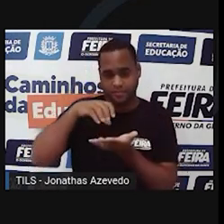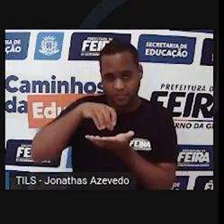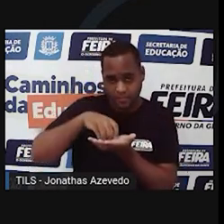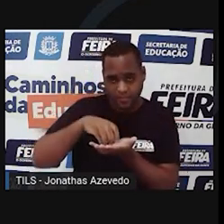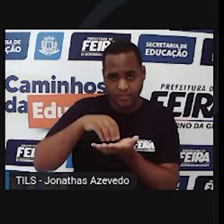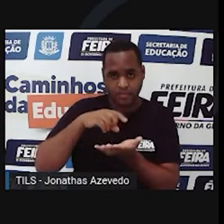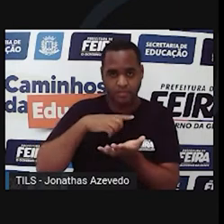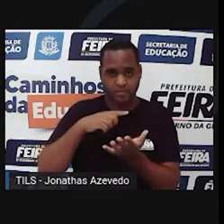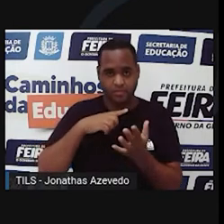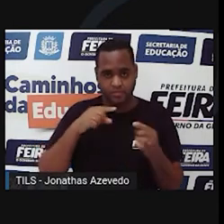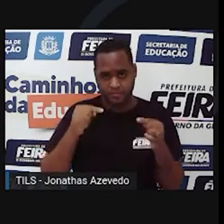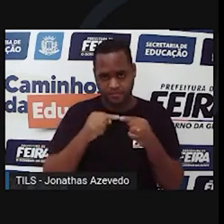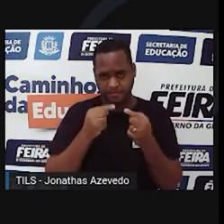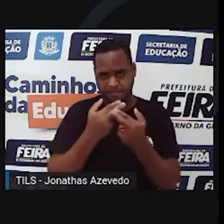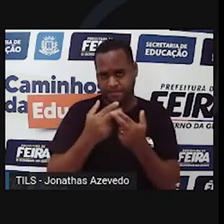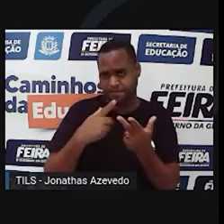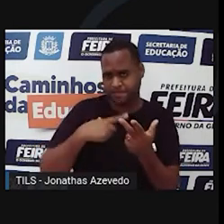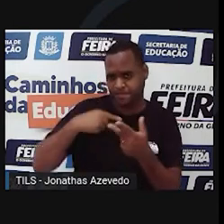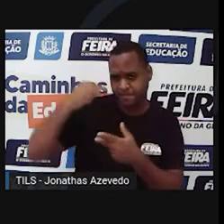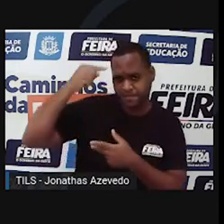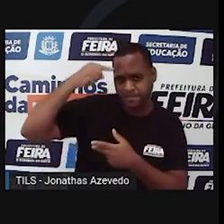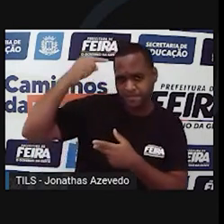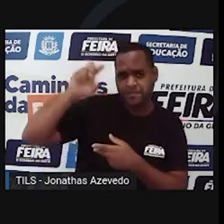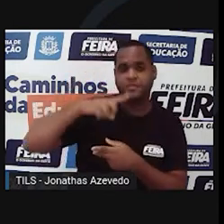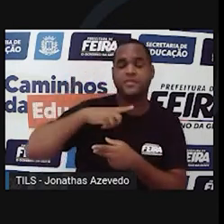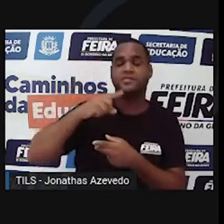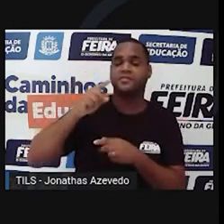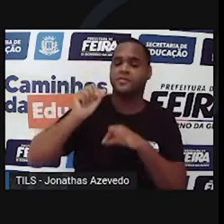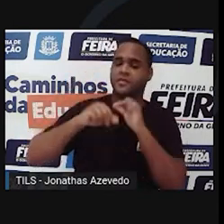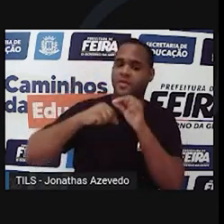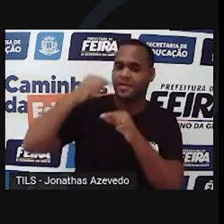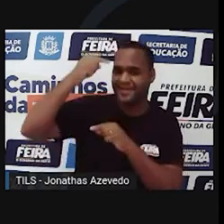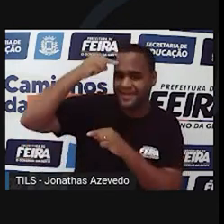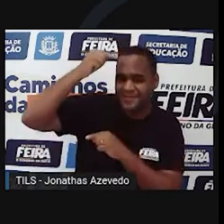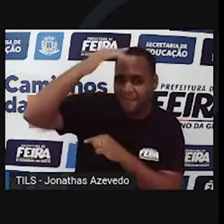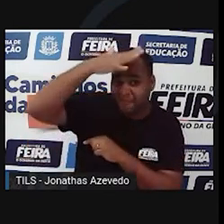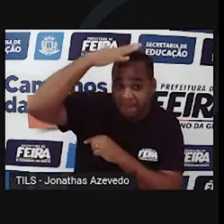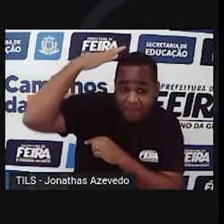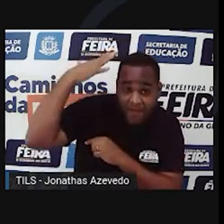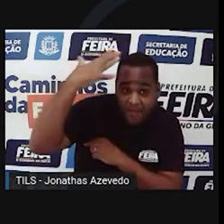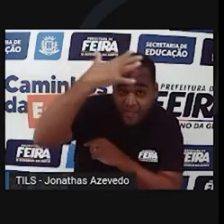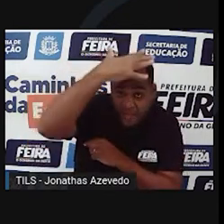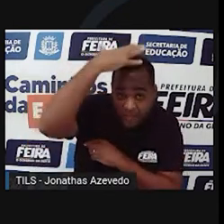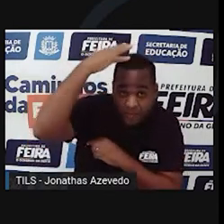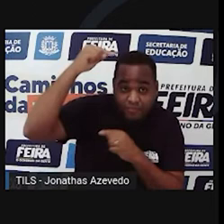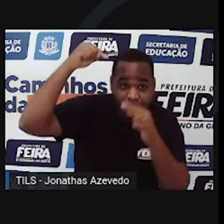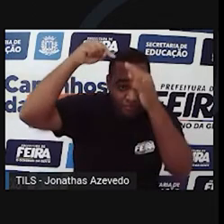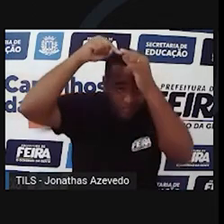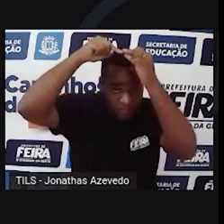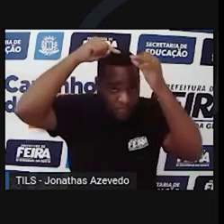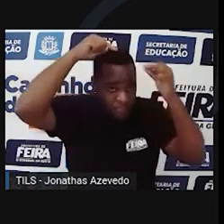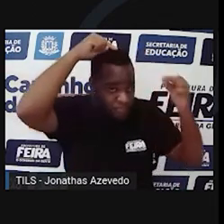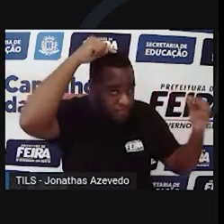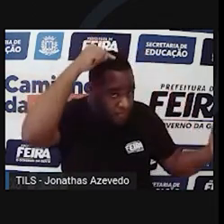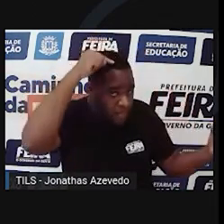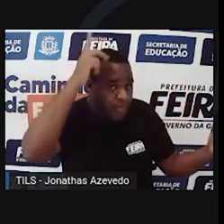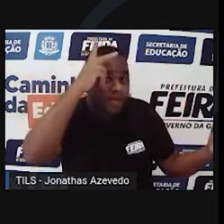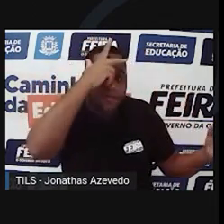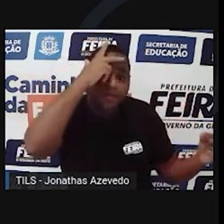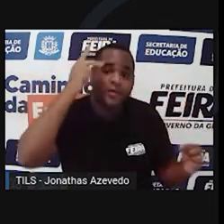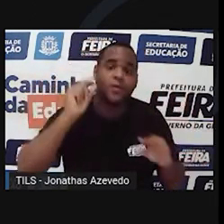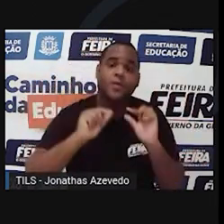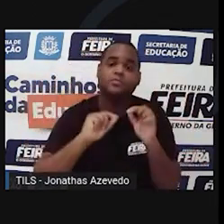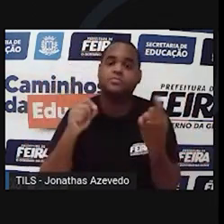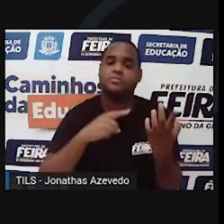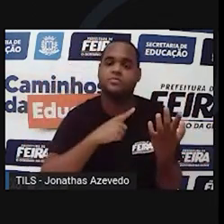o chão, mas passando aqui pela parte de cima da cabeça dessa pessoa. Onde vai estar a sombra dessa pessoa? Bem, vai